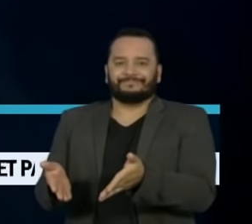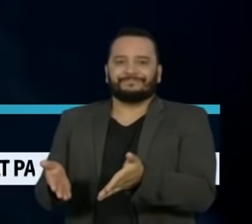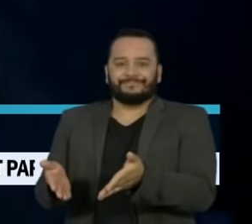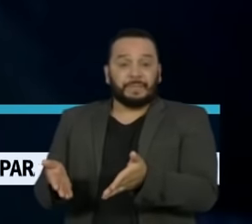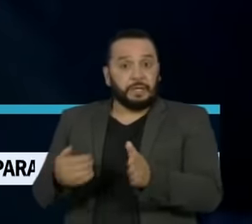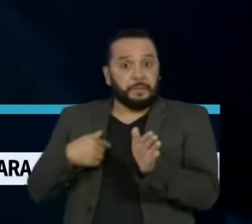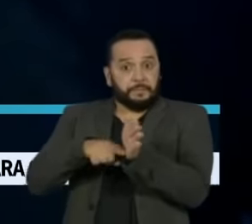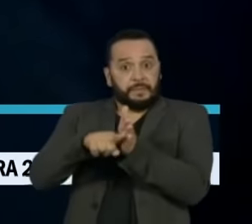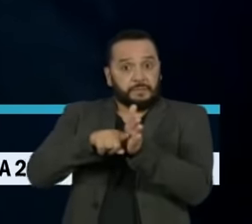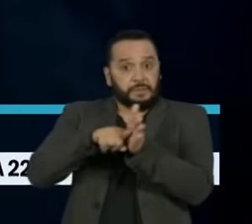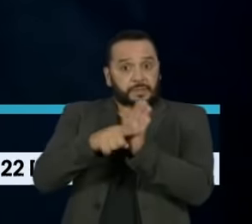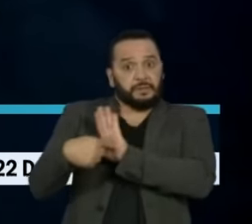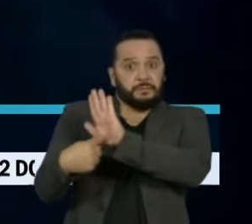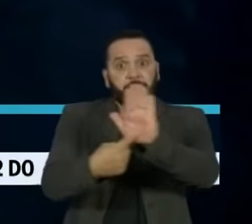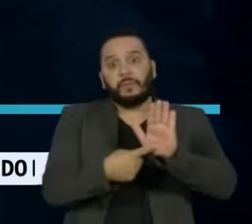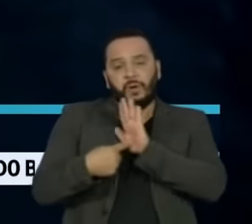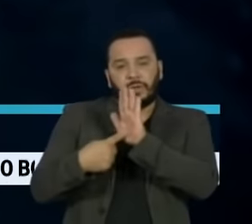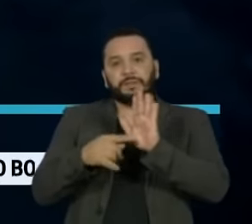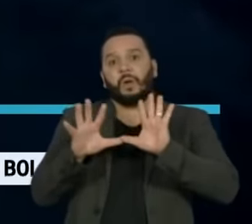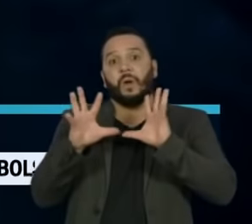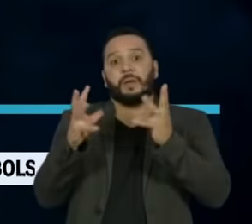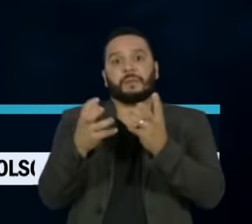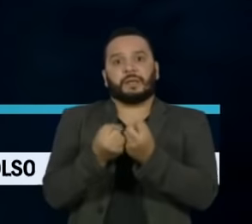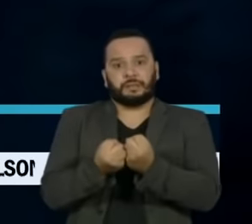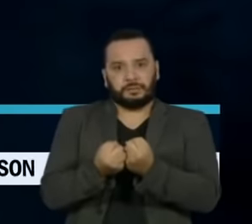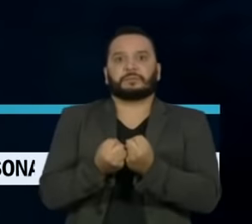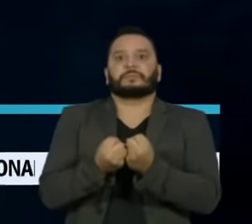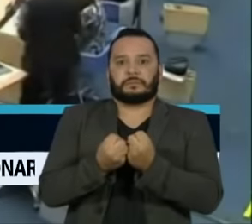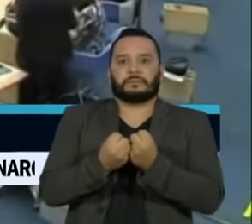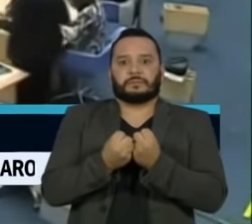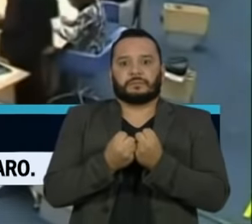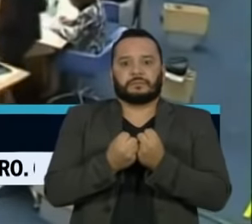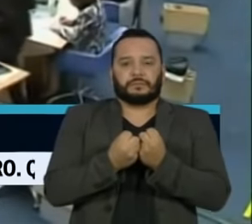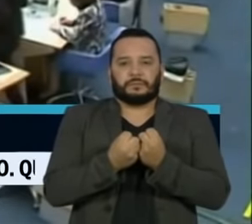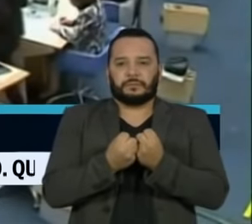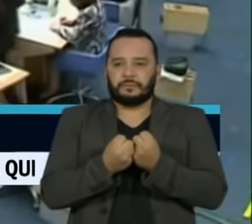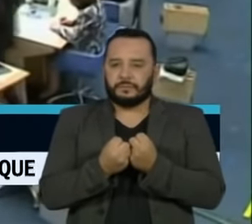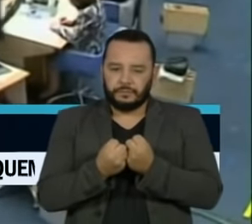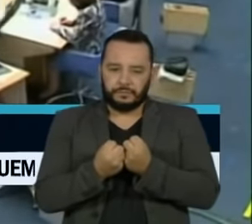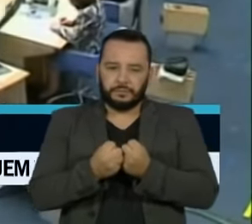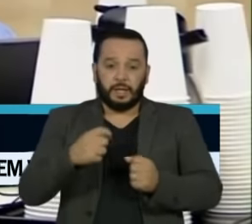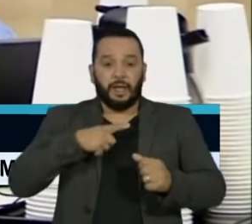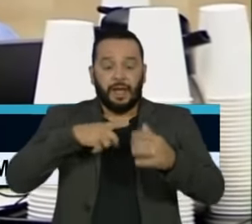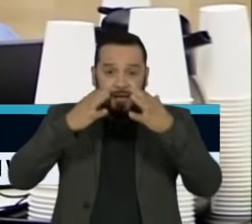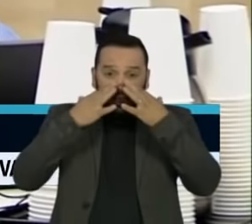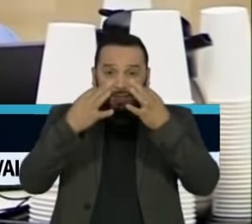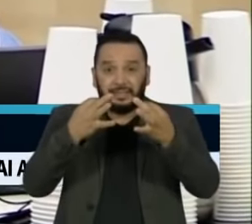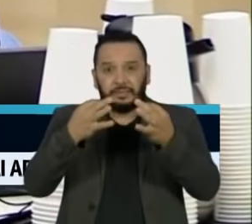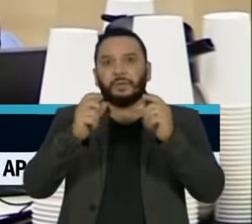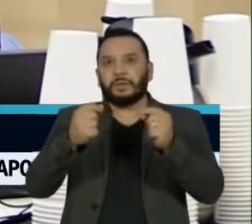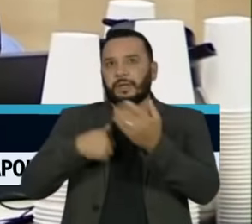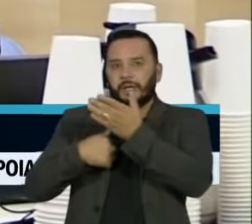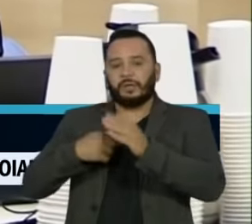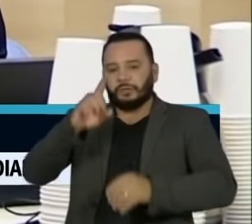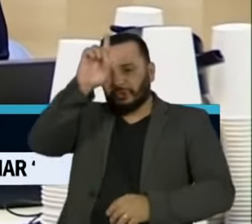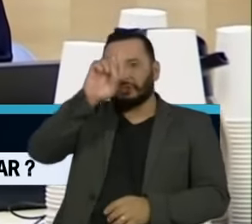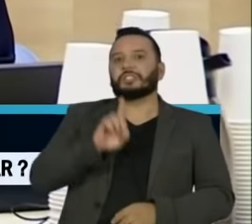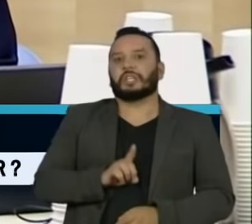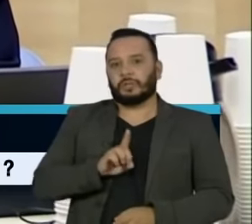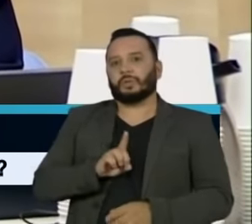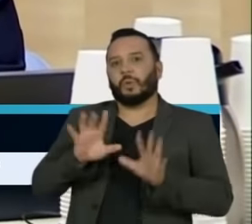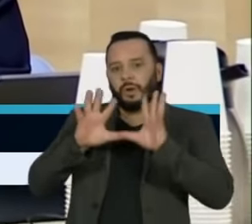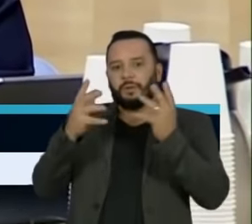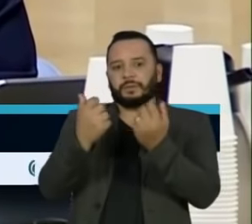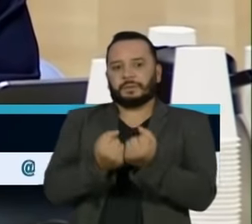É o que aponta a estimativa da Organização Mundial da Saúde. O alerta veio do diretor de emergências da